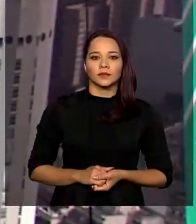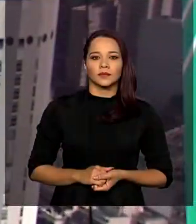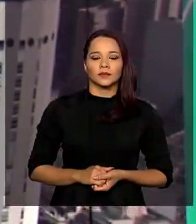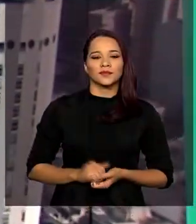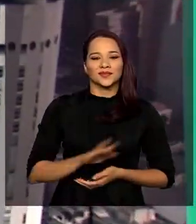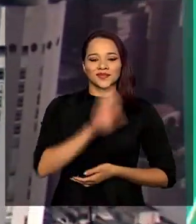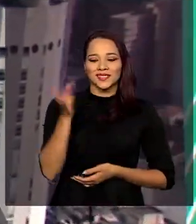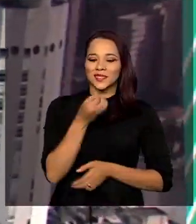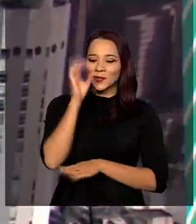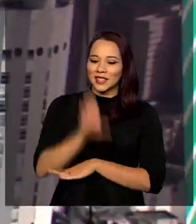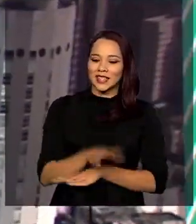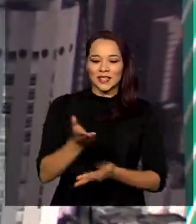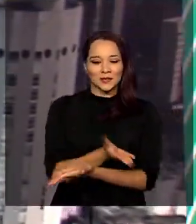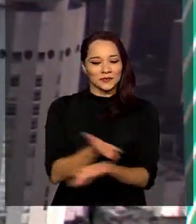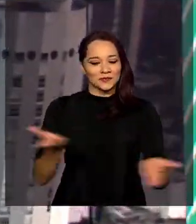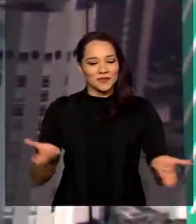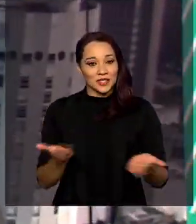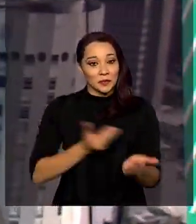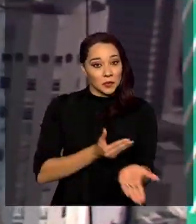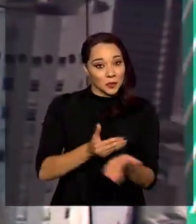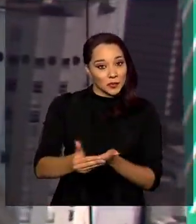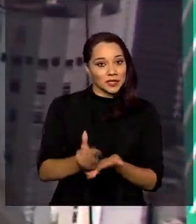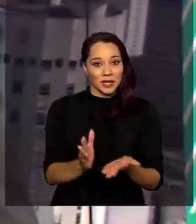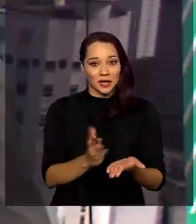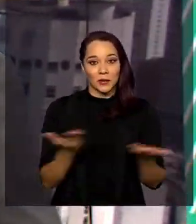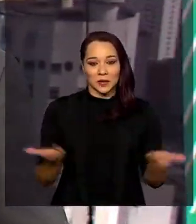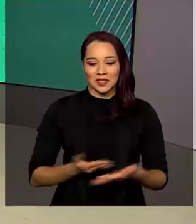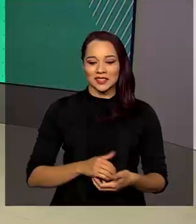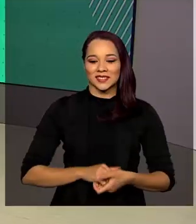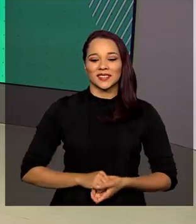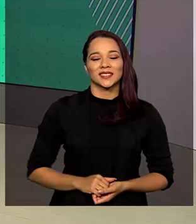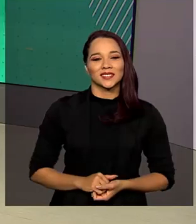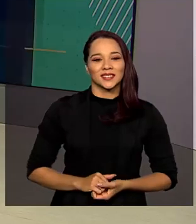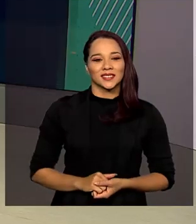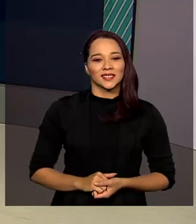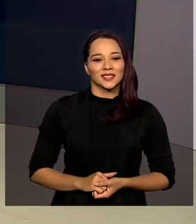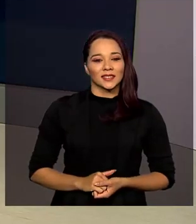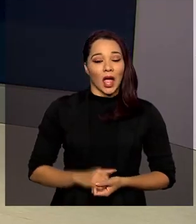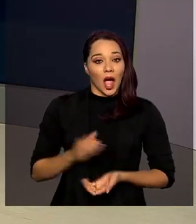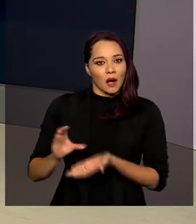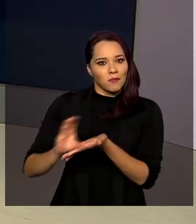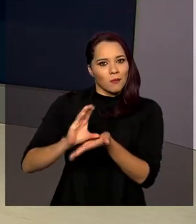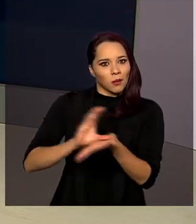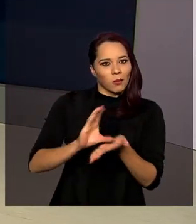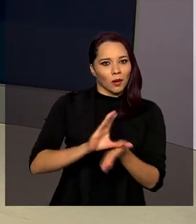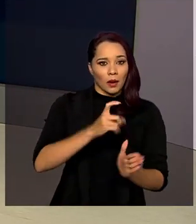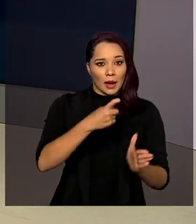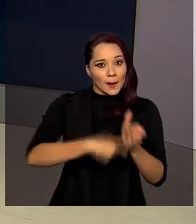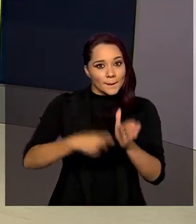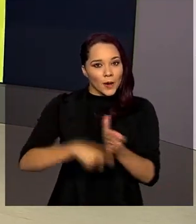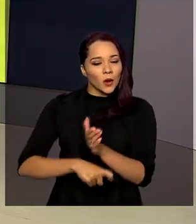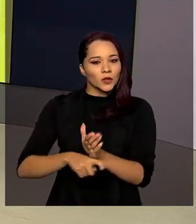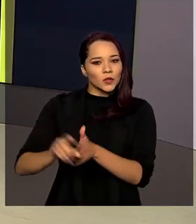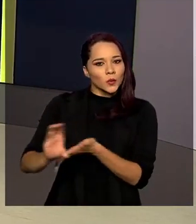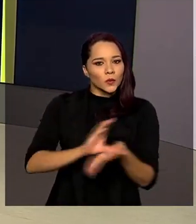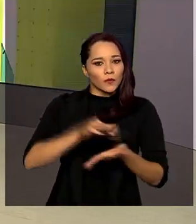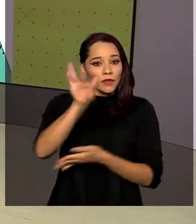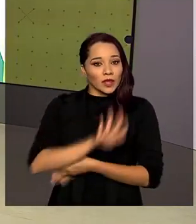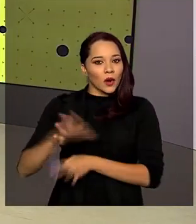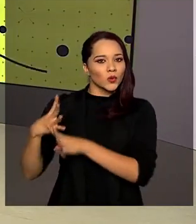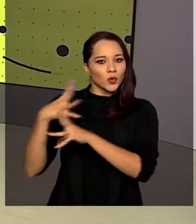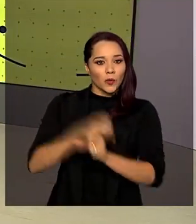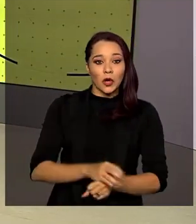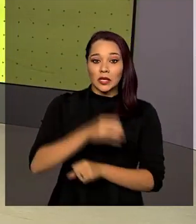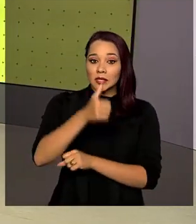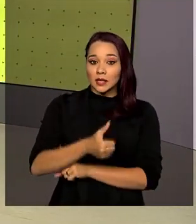Olá, boa tarde para você. Estamos no ar com o Governo Agora. A arrecadação de impostos e contribuições federais somou